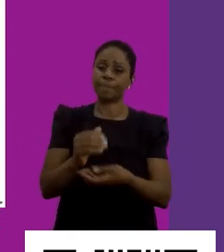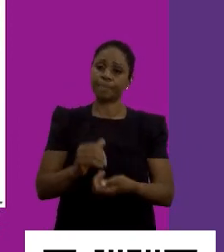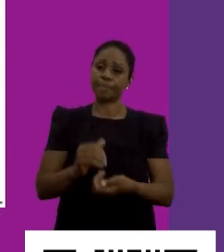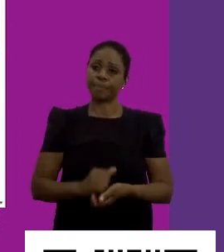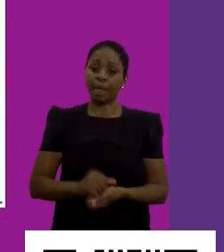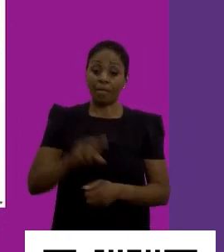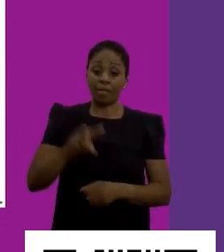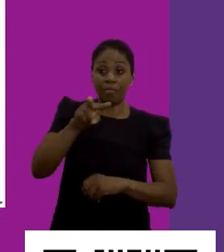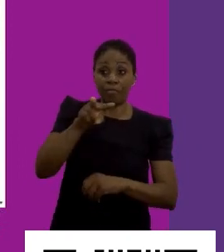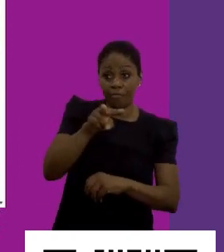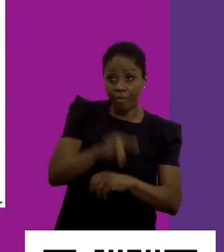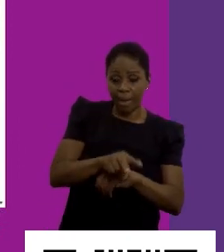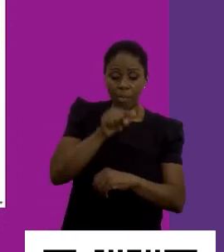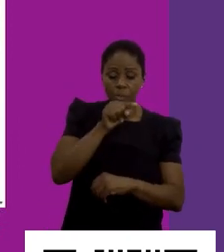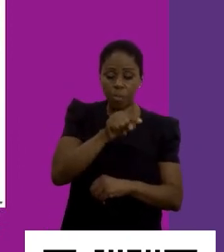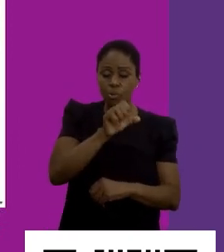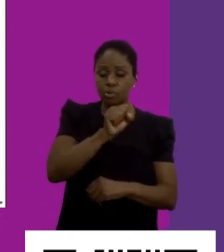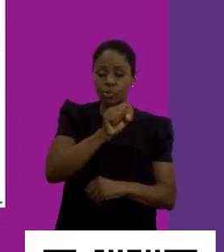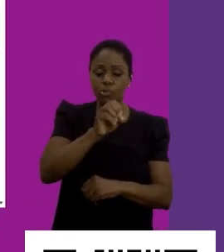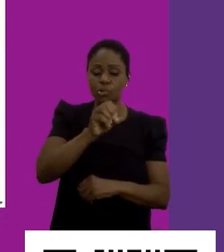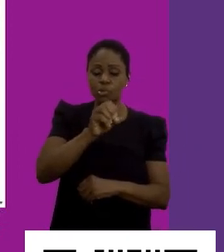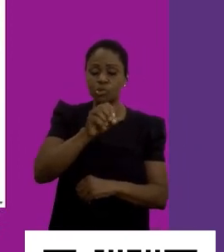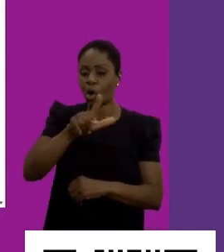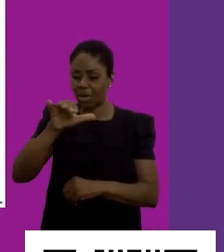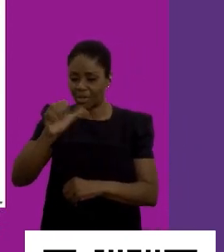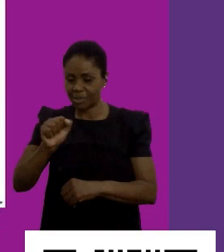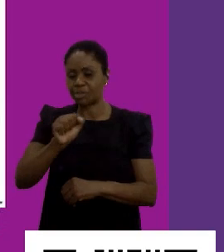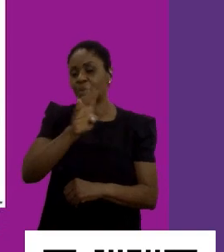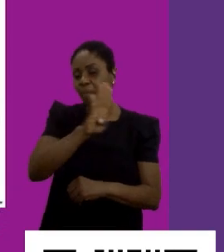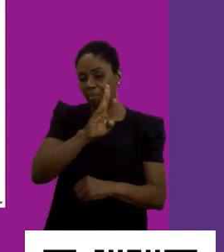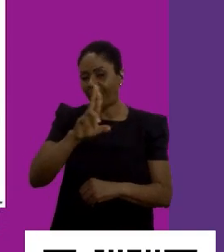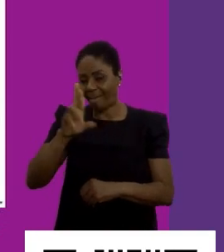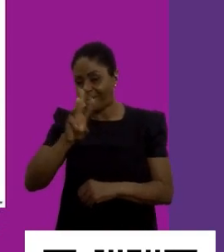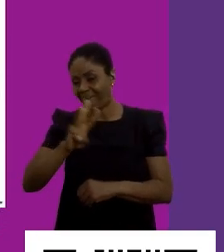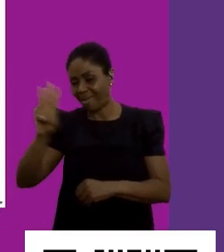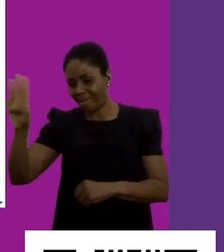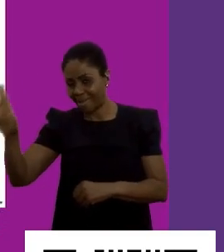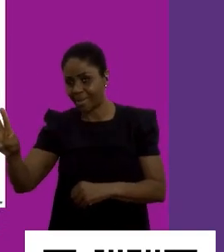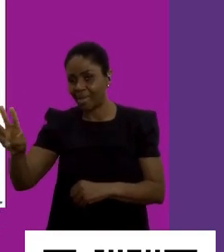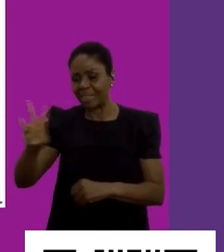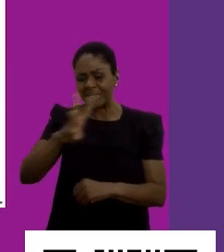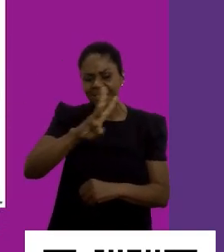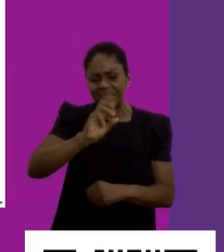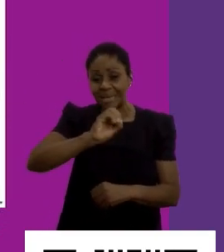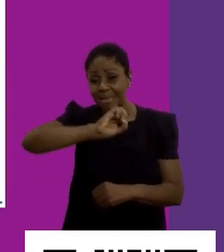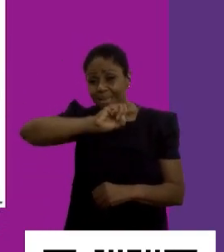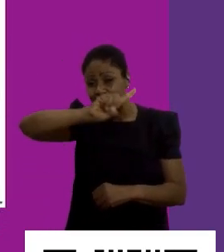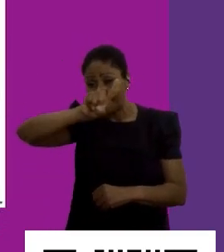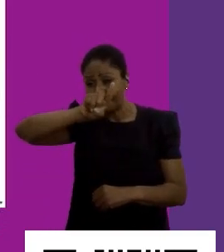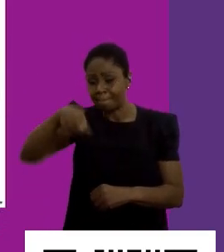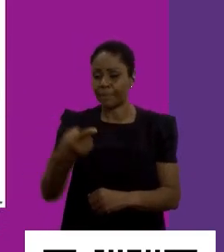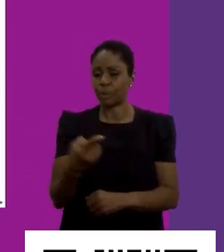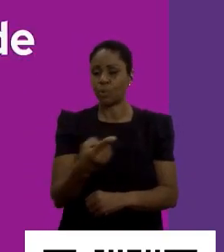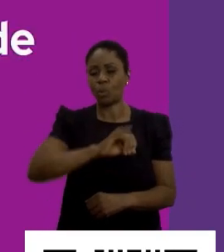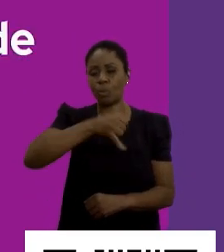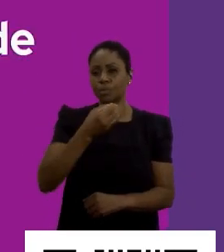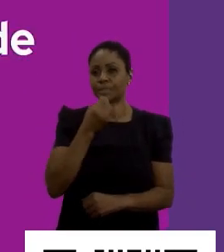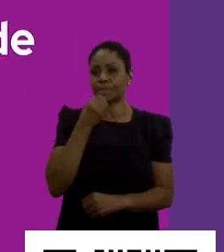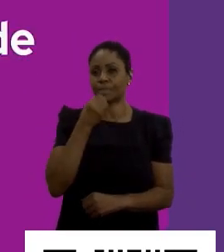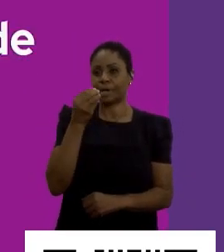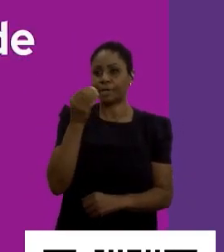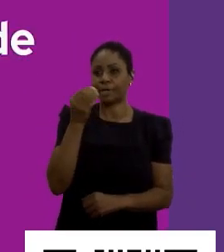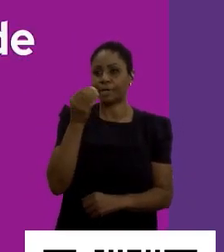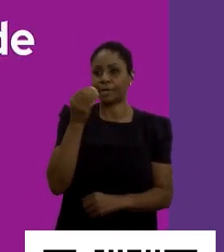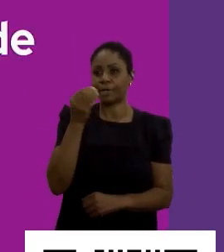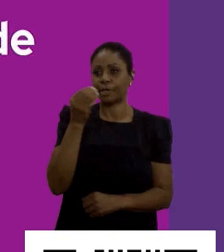Vagas.solids.com.br Depois, quem quiser olhar com calma, a gente tem aí mais de 30 mil oportunidades no Brasil. E,